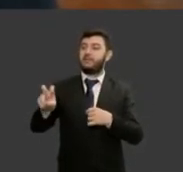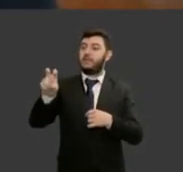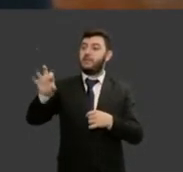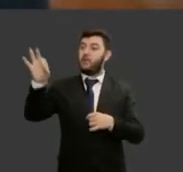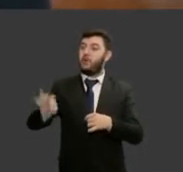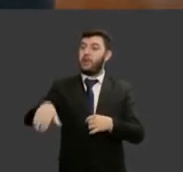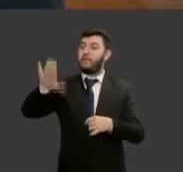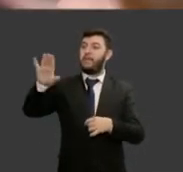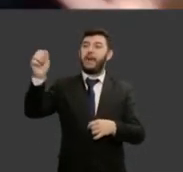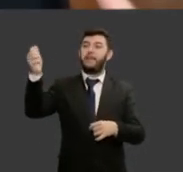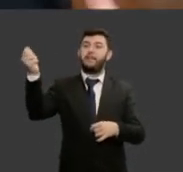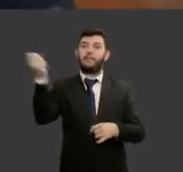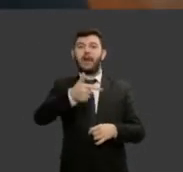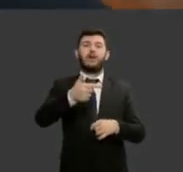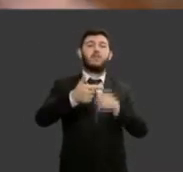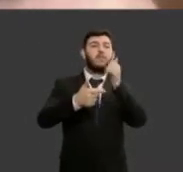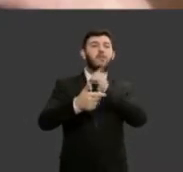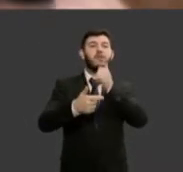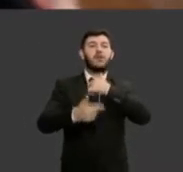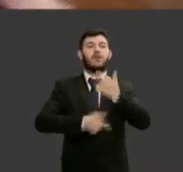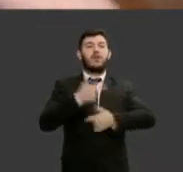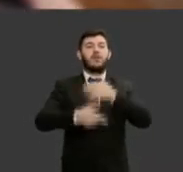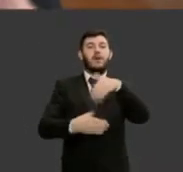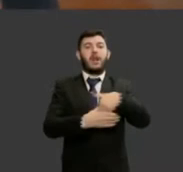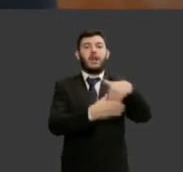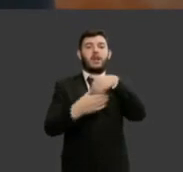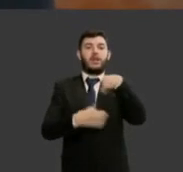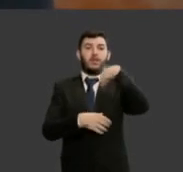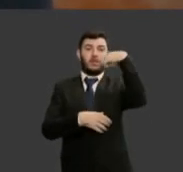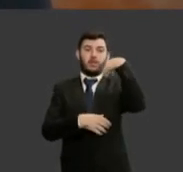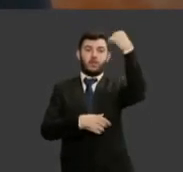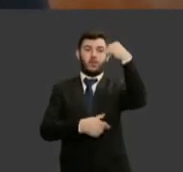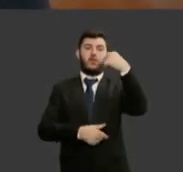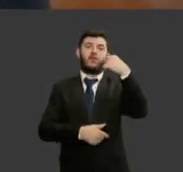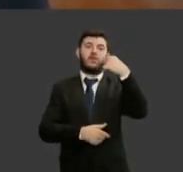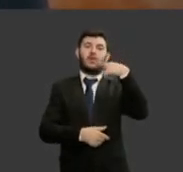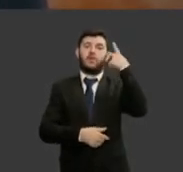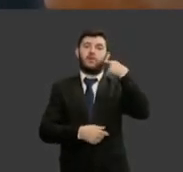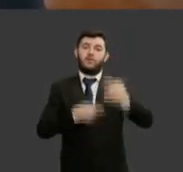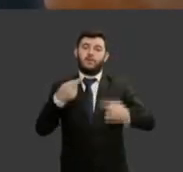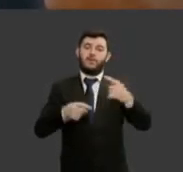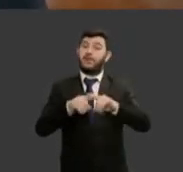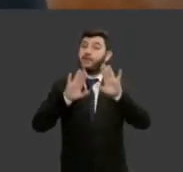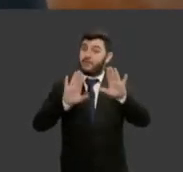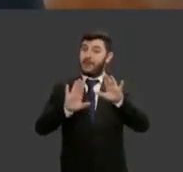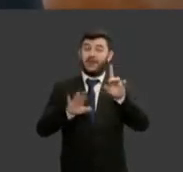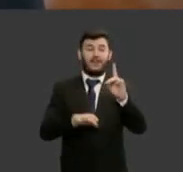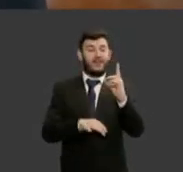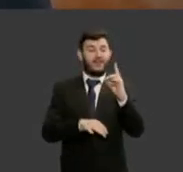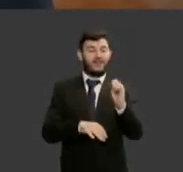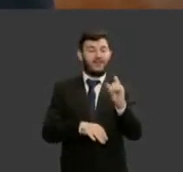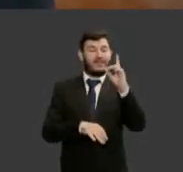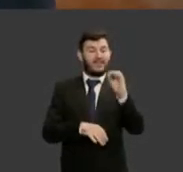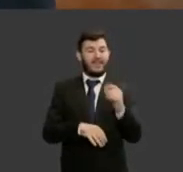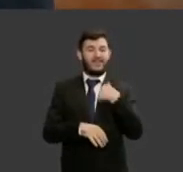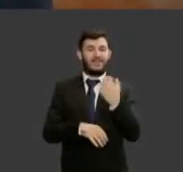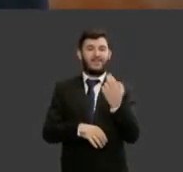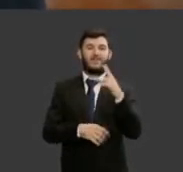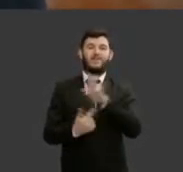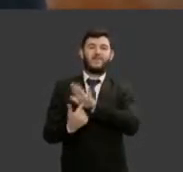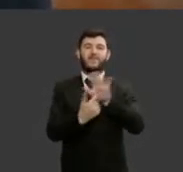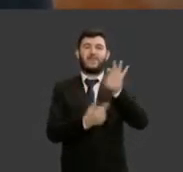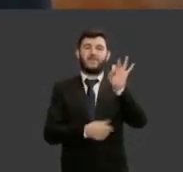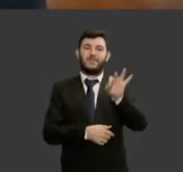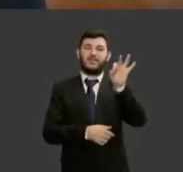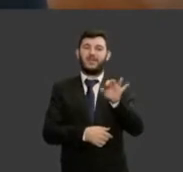mulher então é só para dar um dado porque na verdade a minha ideia é exatamente trabalhar com números a Fernanda Marinela me conhece